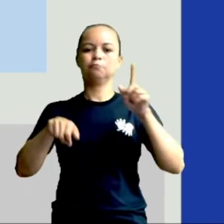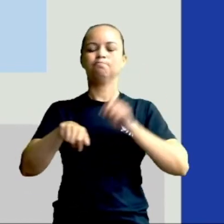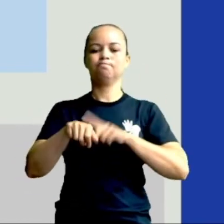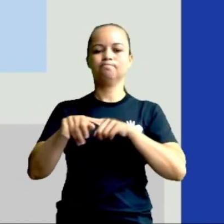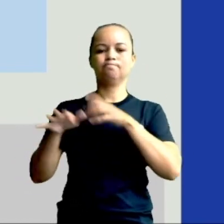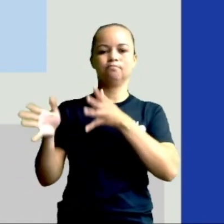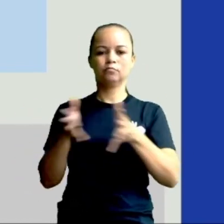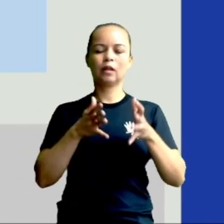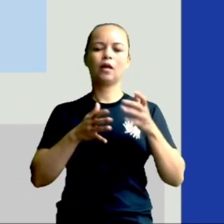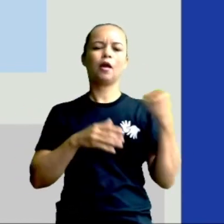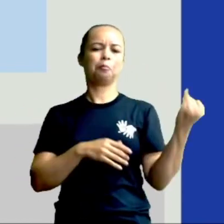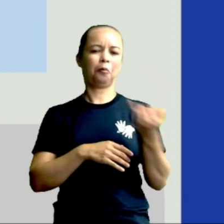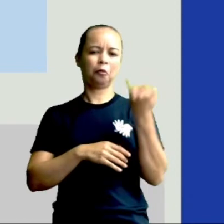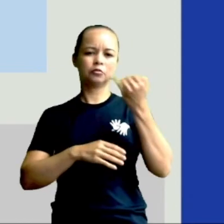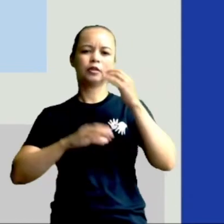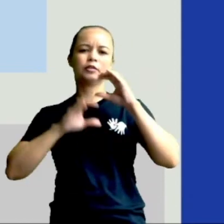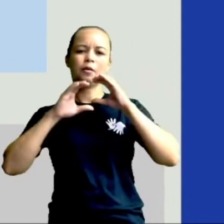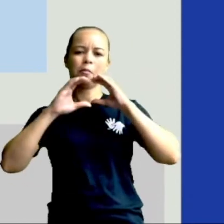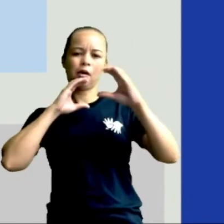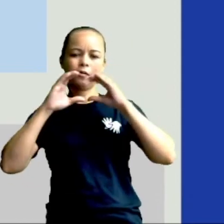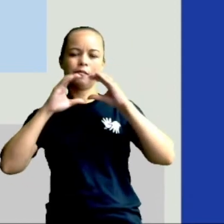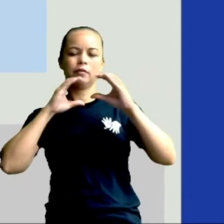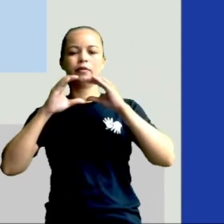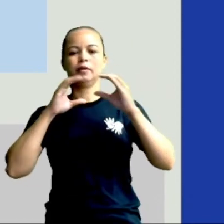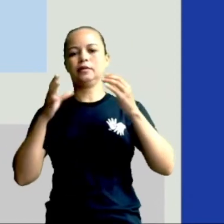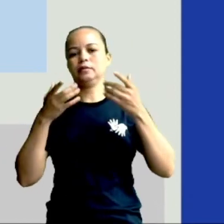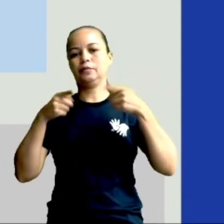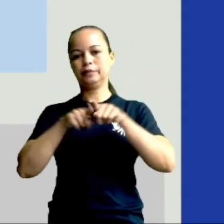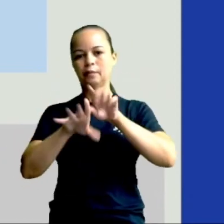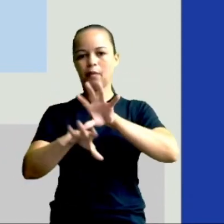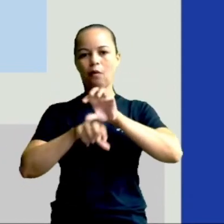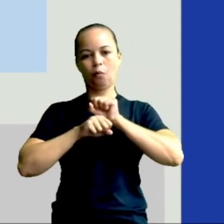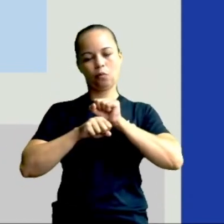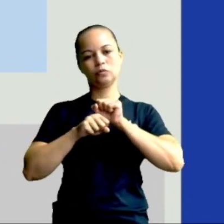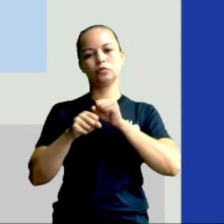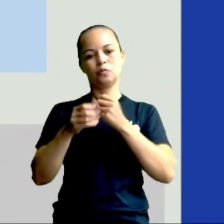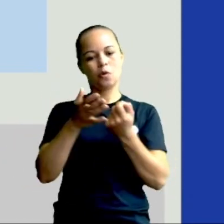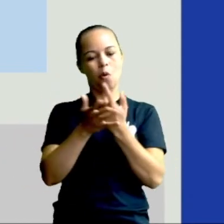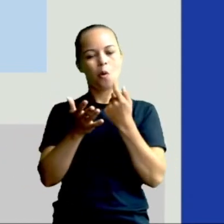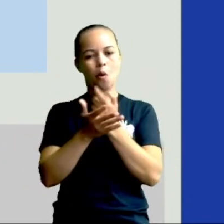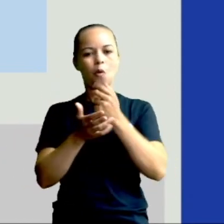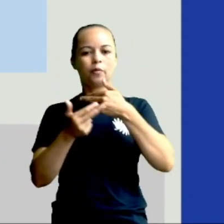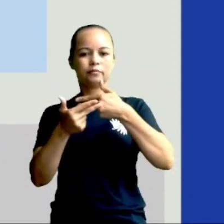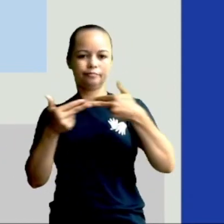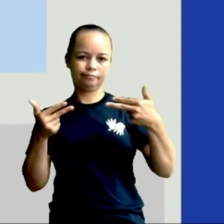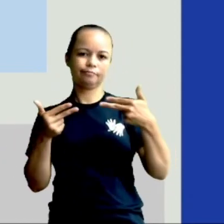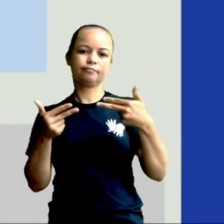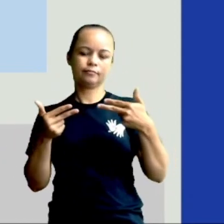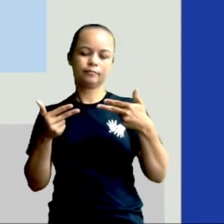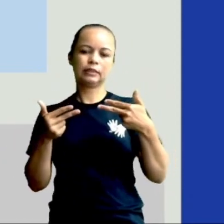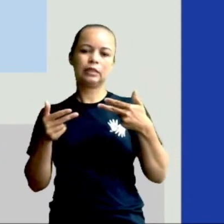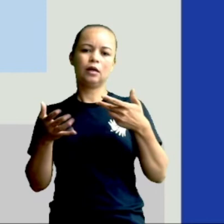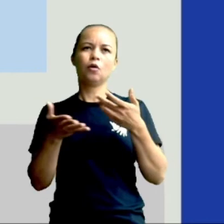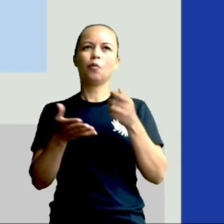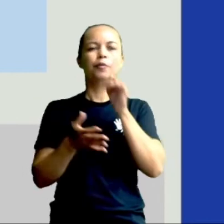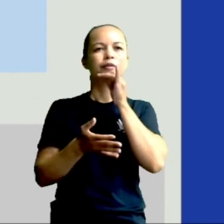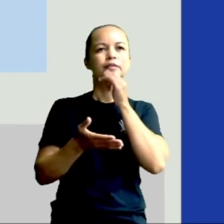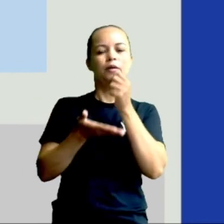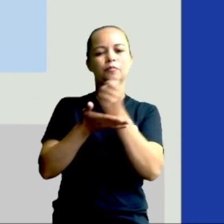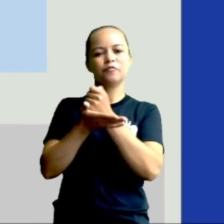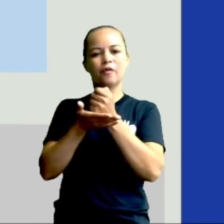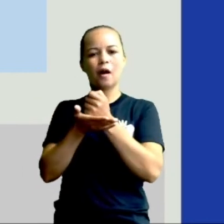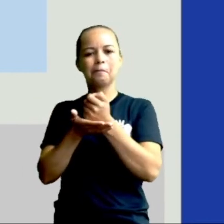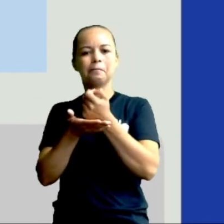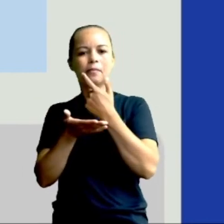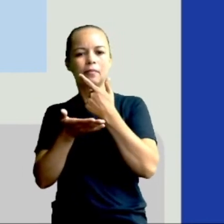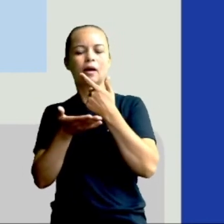tanto para a comunicação, como para o consumo, né? A compra de produtos, como farmácias, né?